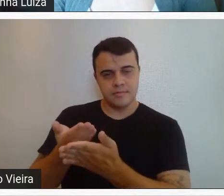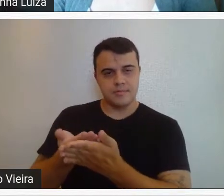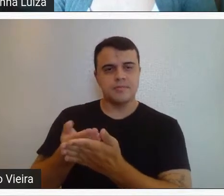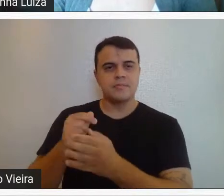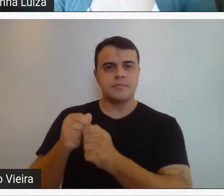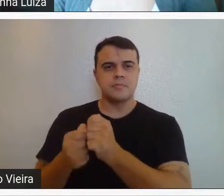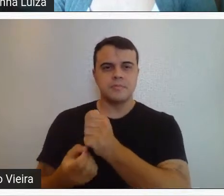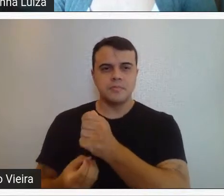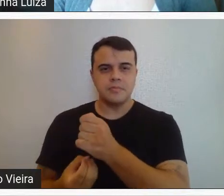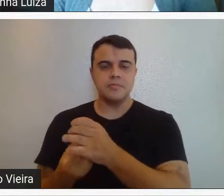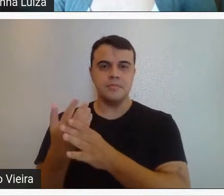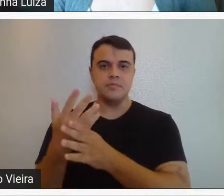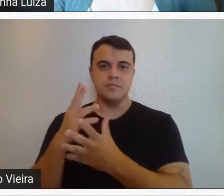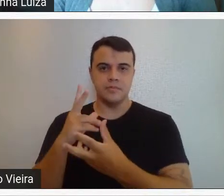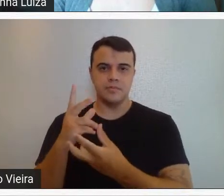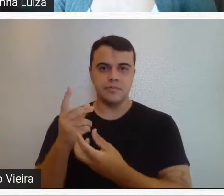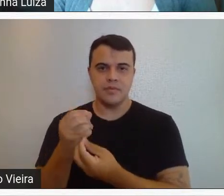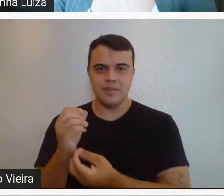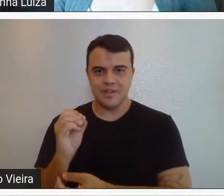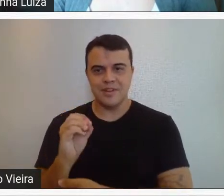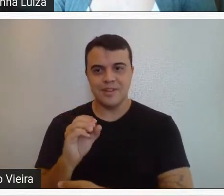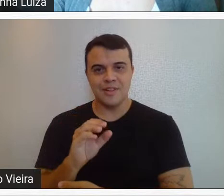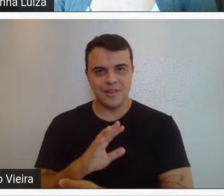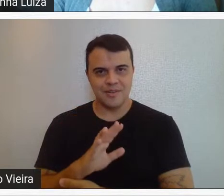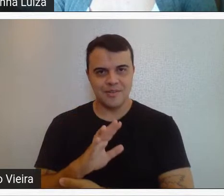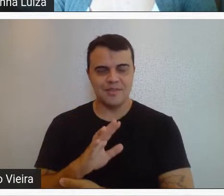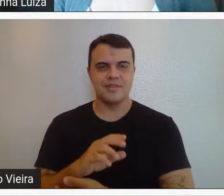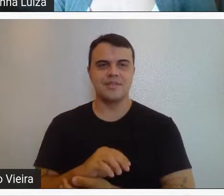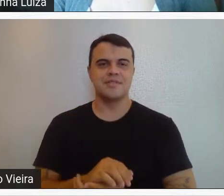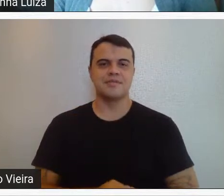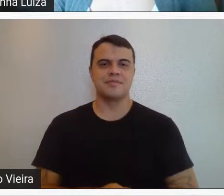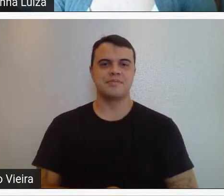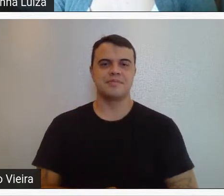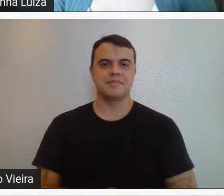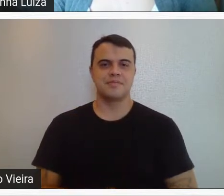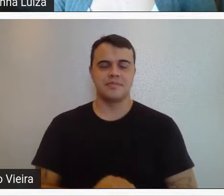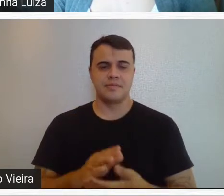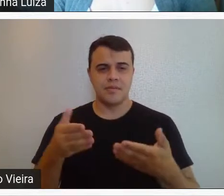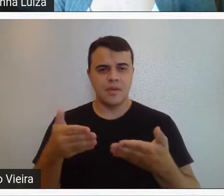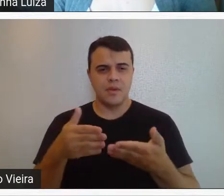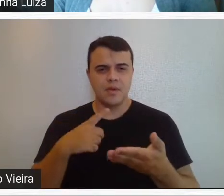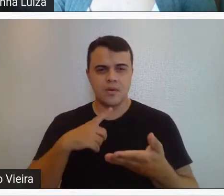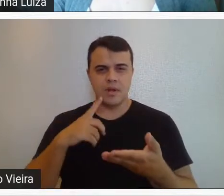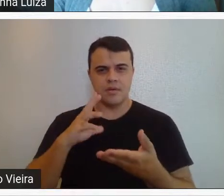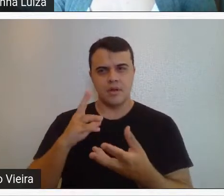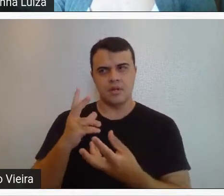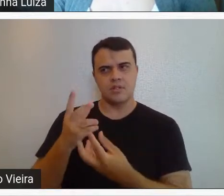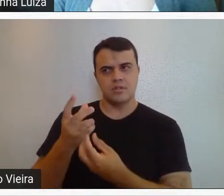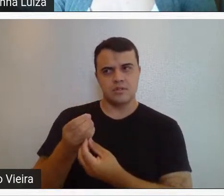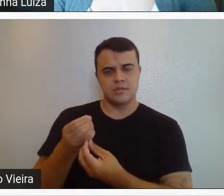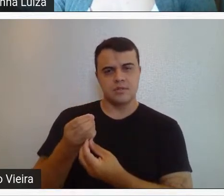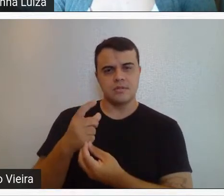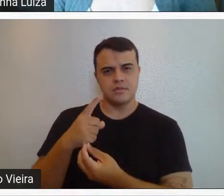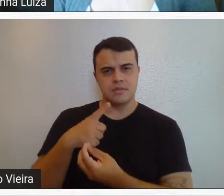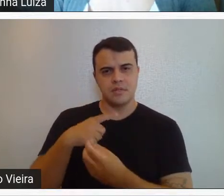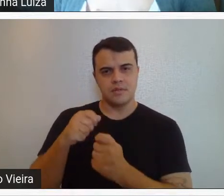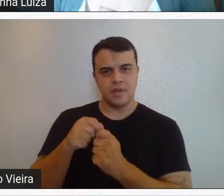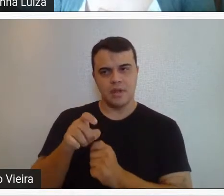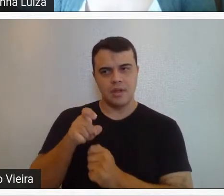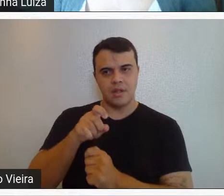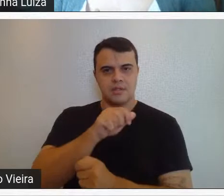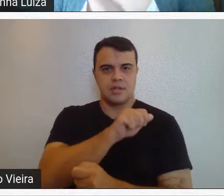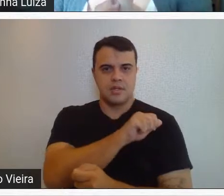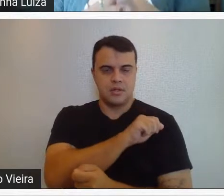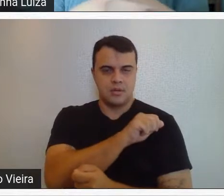criação de arte contemporânea. Os artistas que foram ex-alunos do